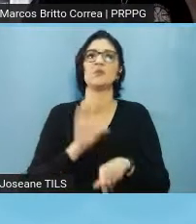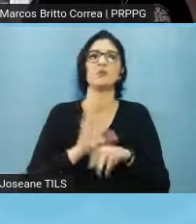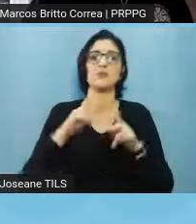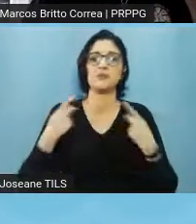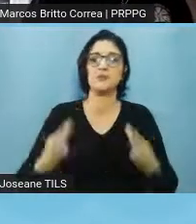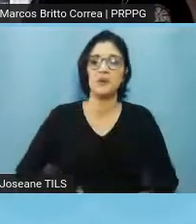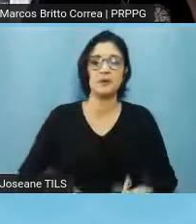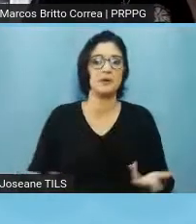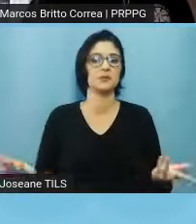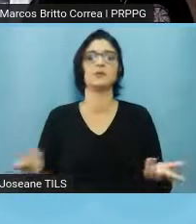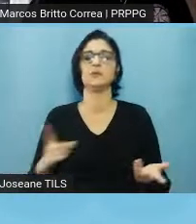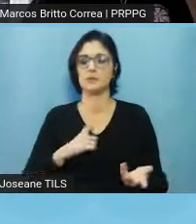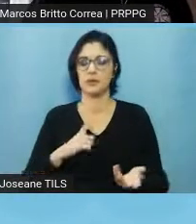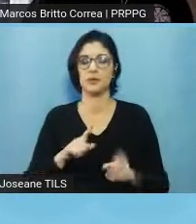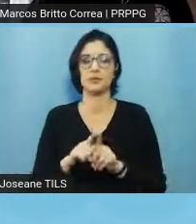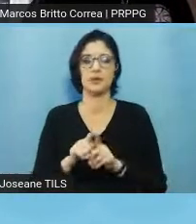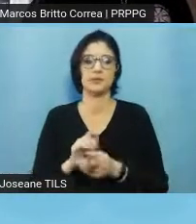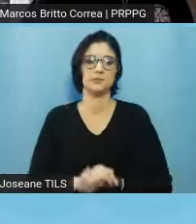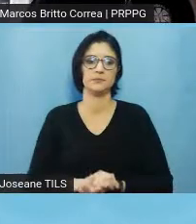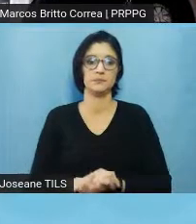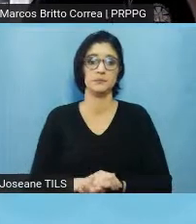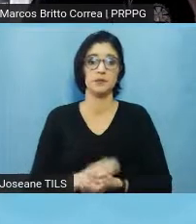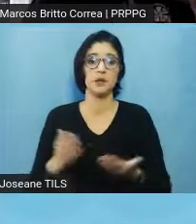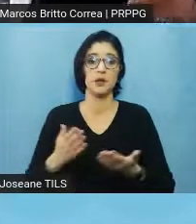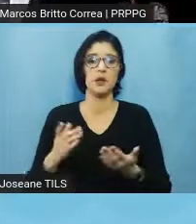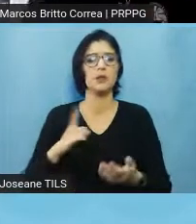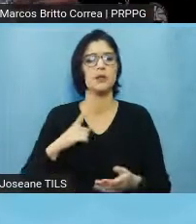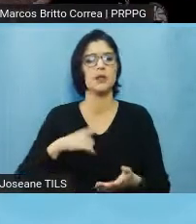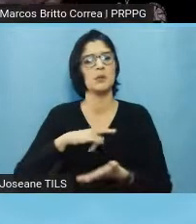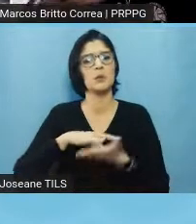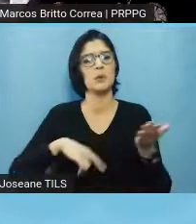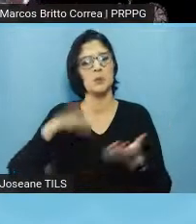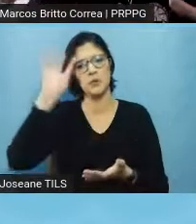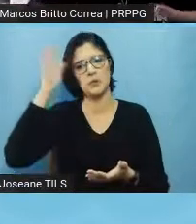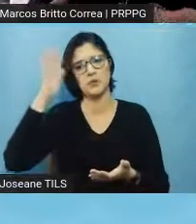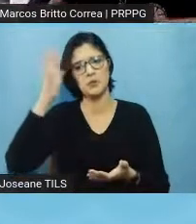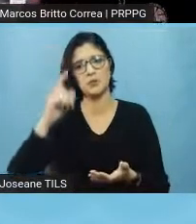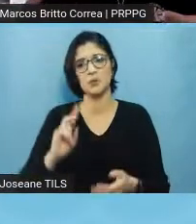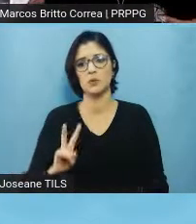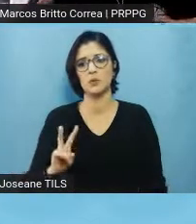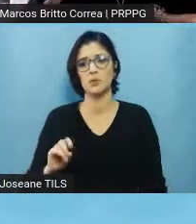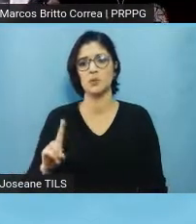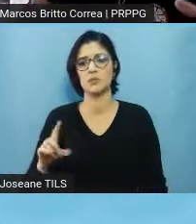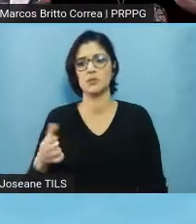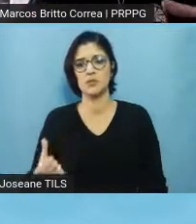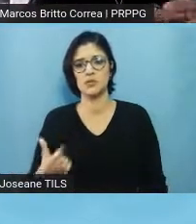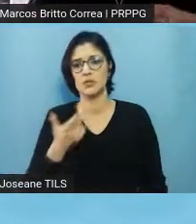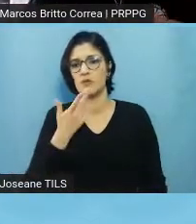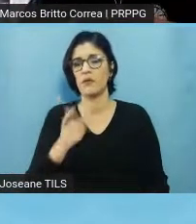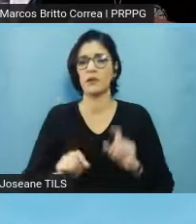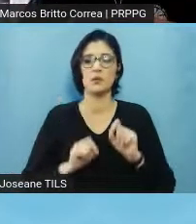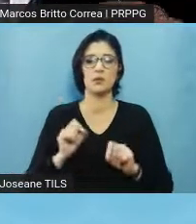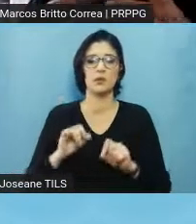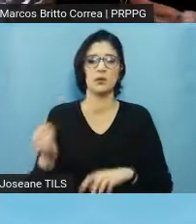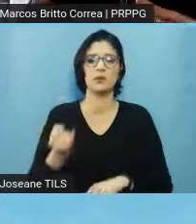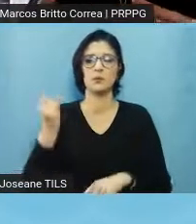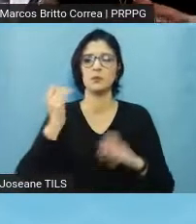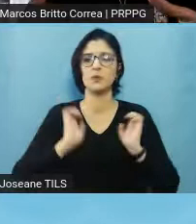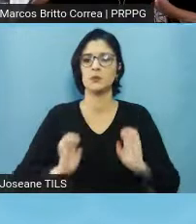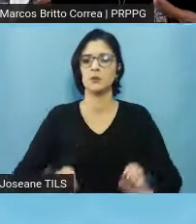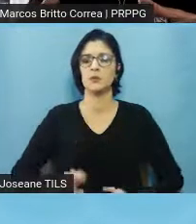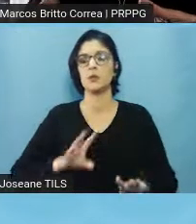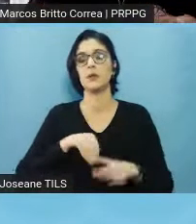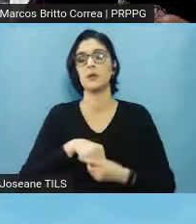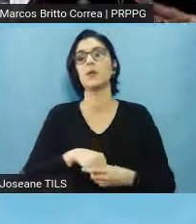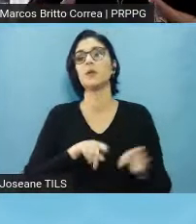resolução que é mais recente, que é de 2016, tá, que com o crescimento e com a determinação, né, da importância da ética na pesquisa, se criou uma